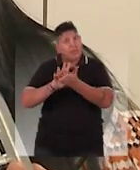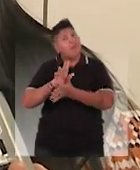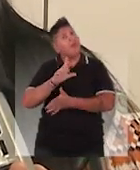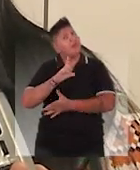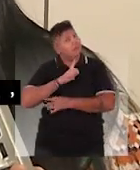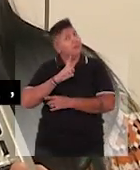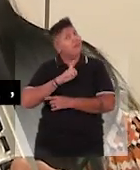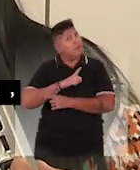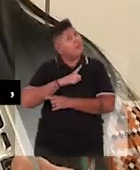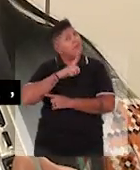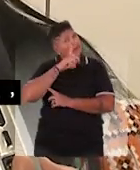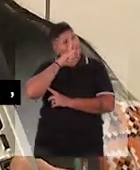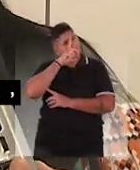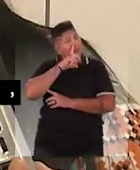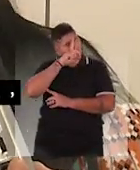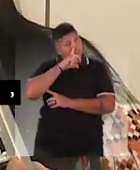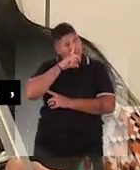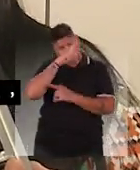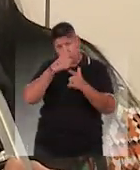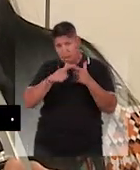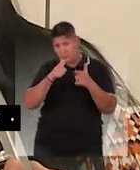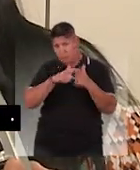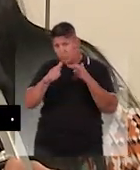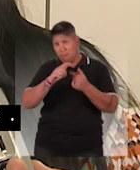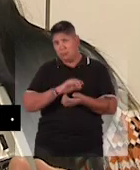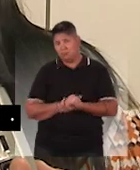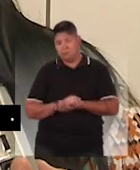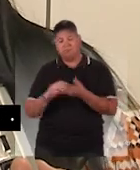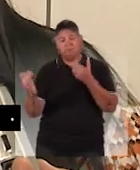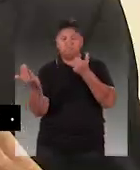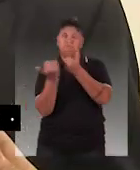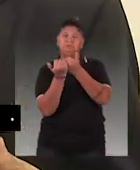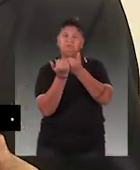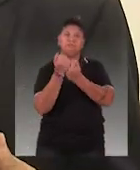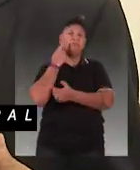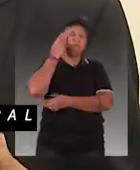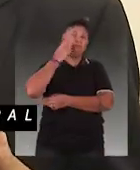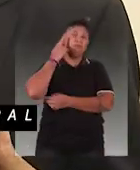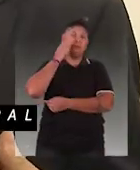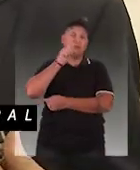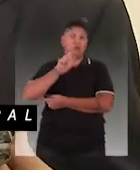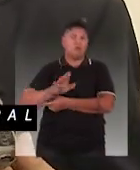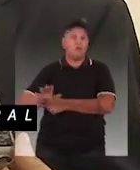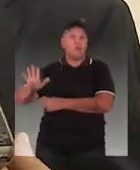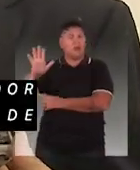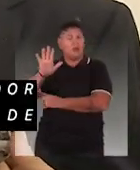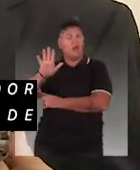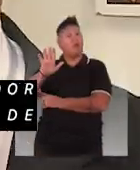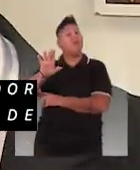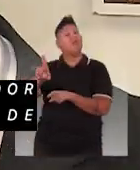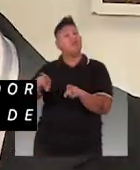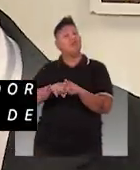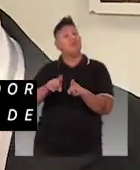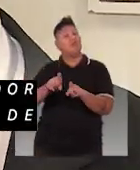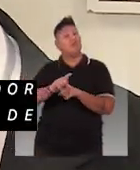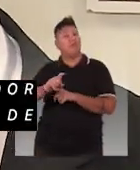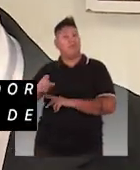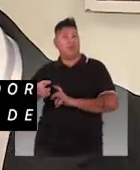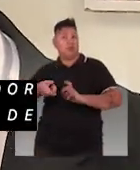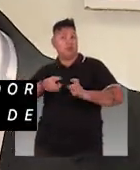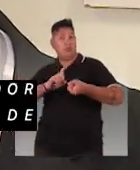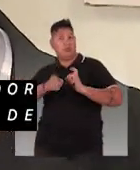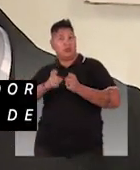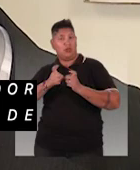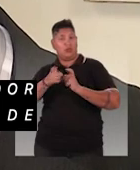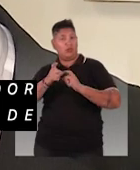equipamento de proteção individual, se sujeitando aos riscos de todos os problemas. O subprocurador-geral do MPT e coordenador